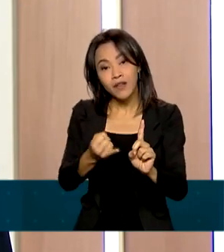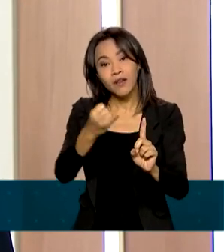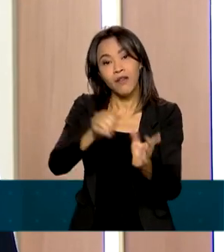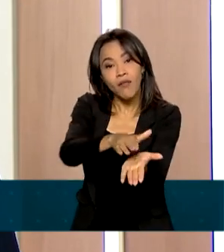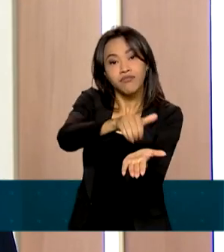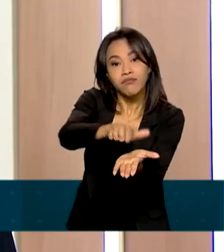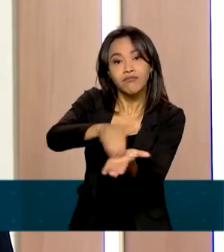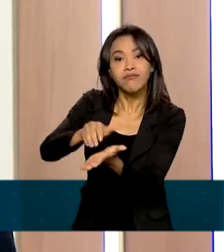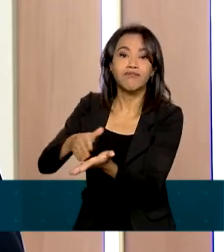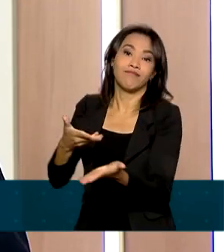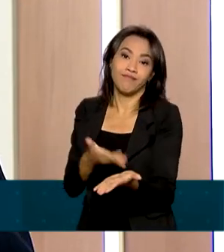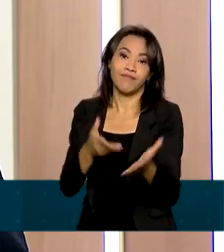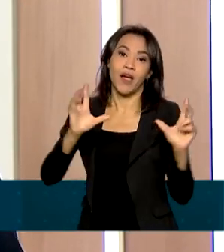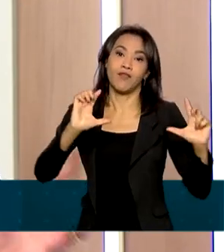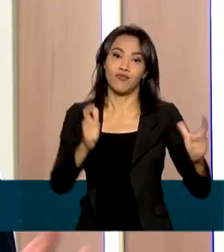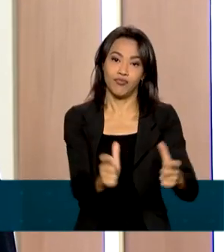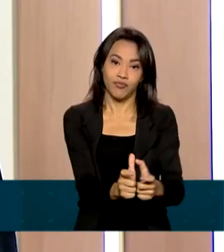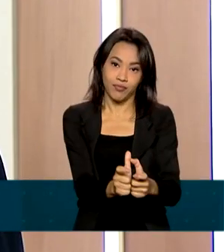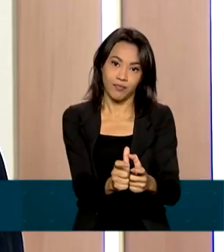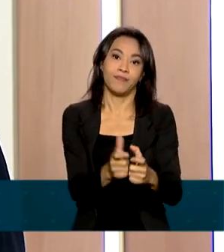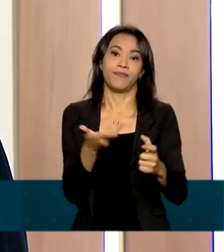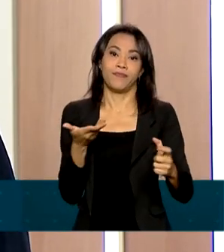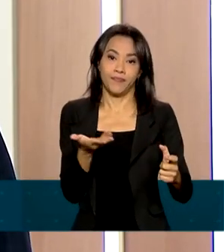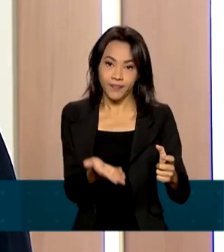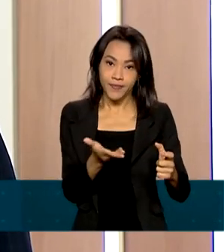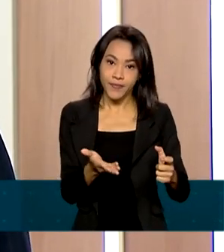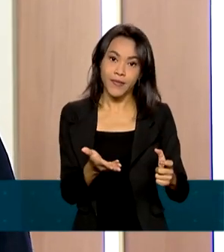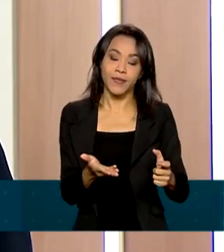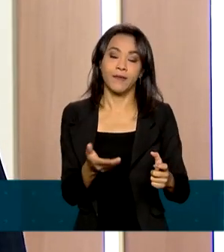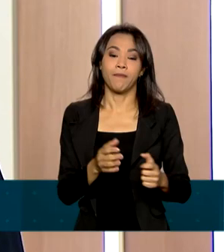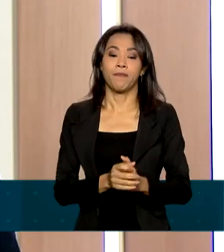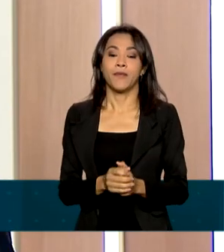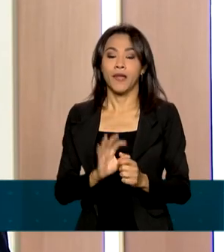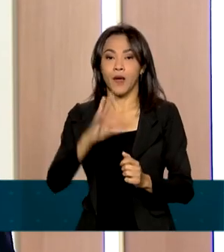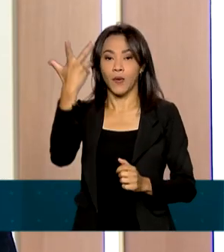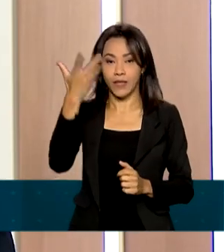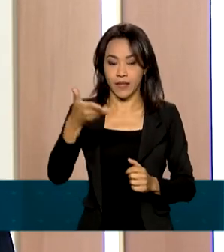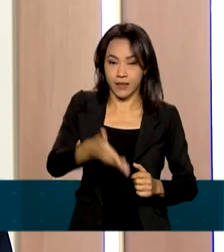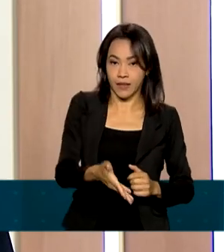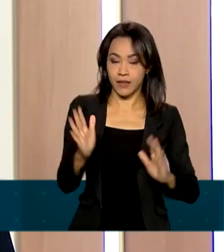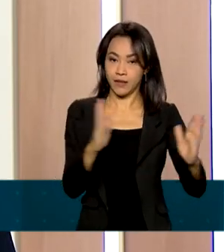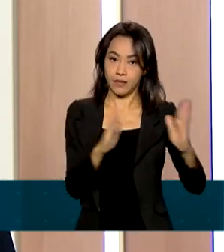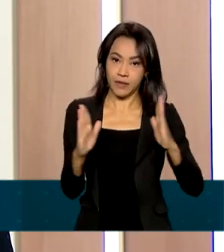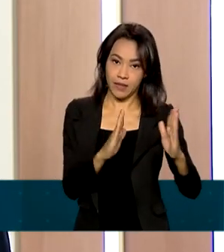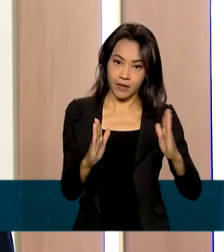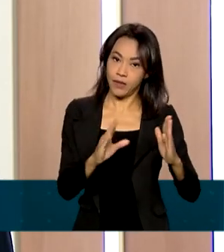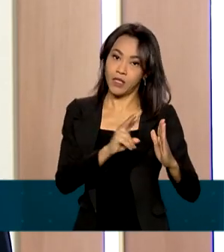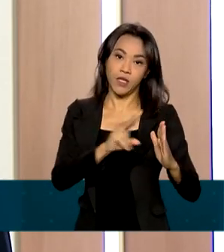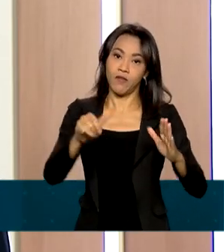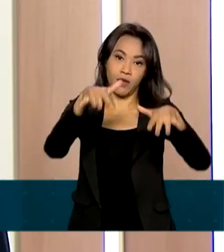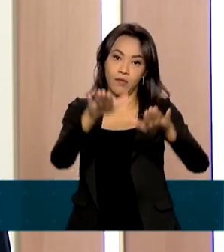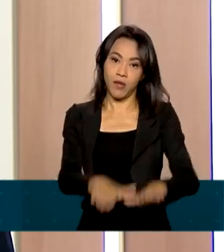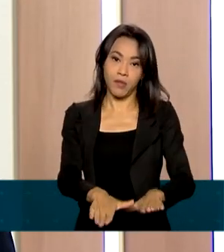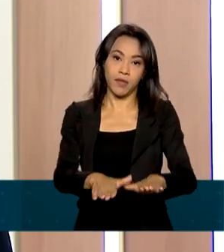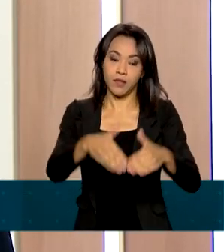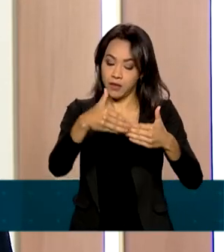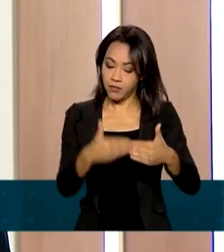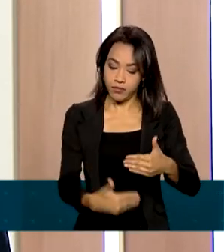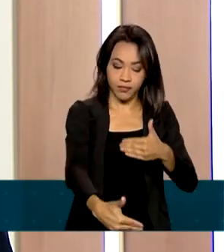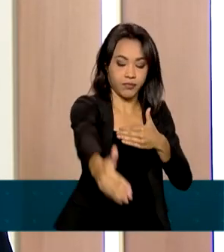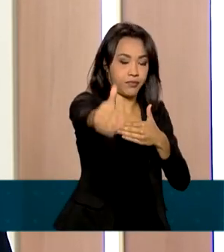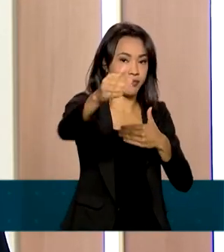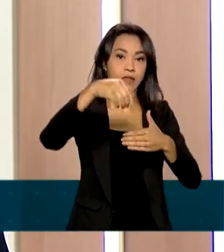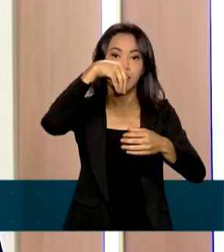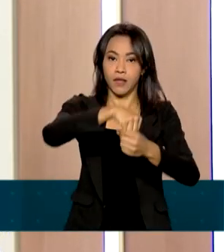E em janeiro, então, são feitas as grandes liquidações e também as demissões dos trabalhadores, que não irão permanecer ao longo do ano seguinte.